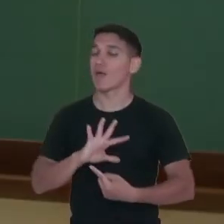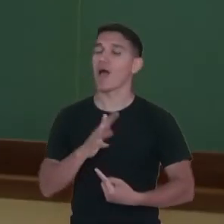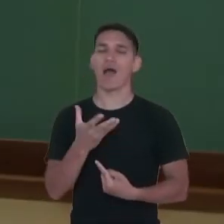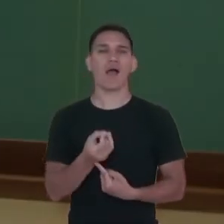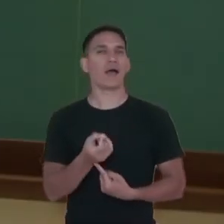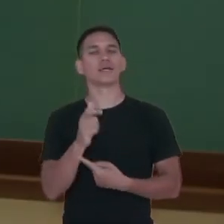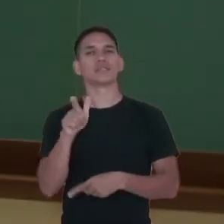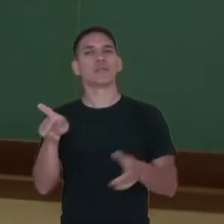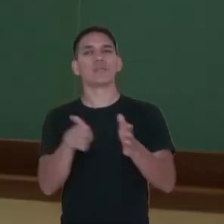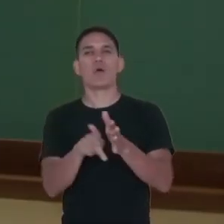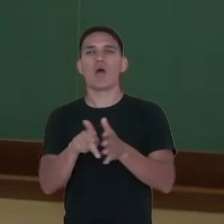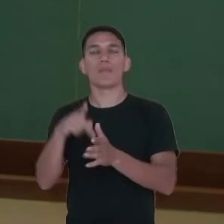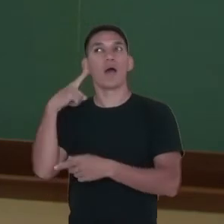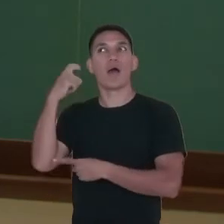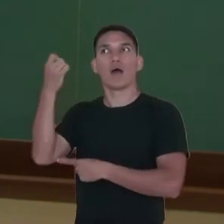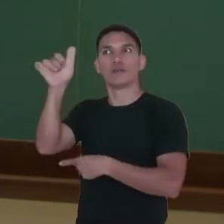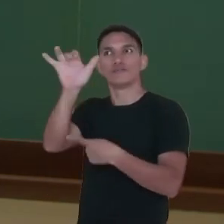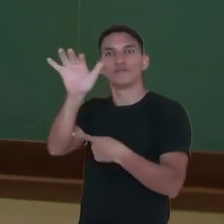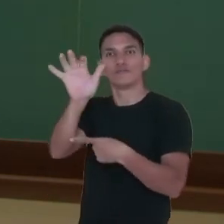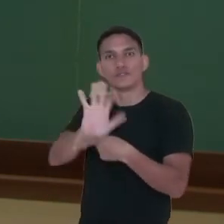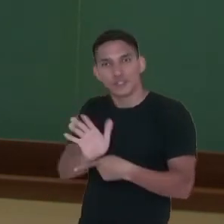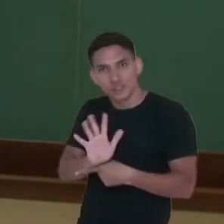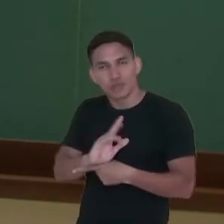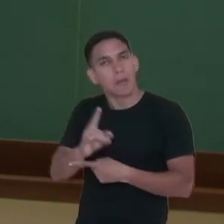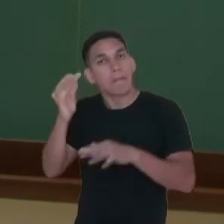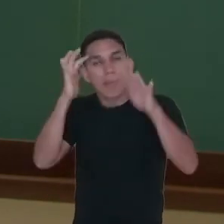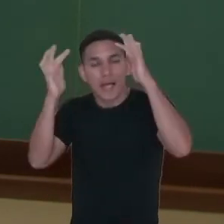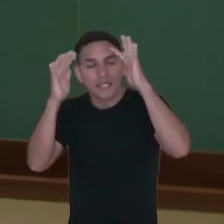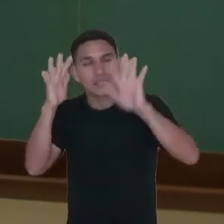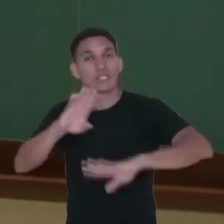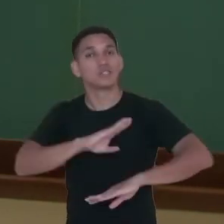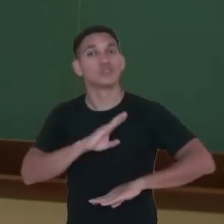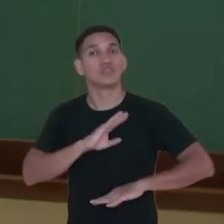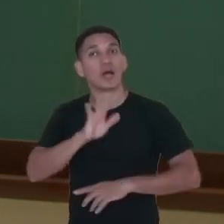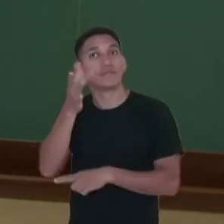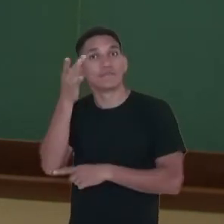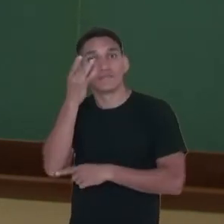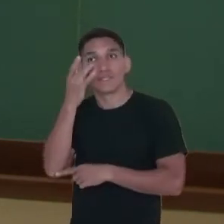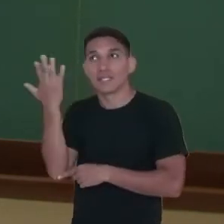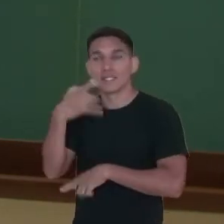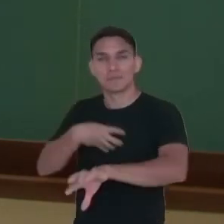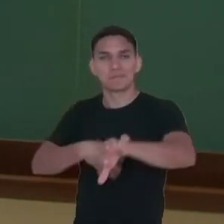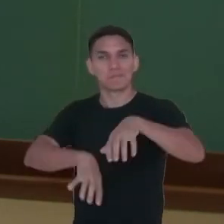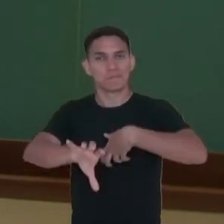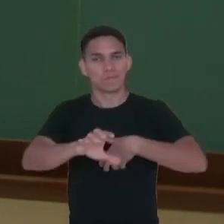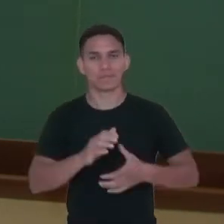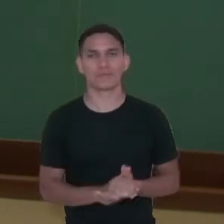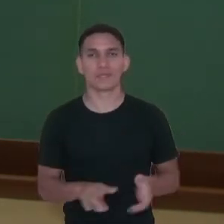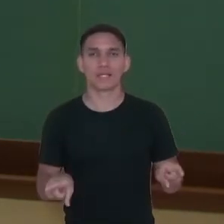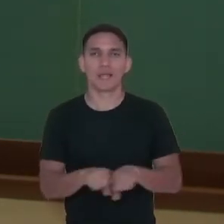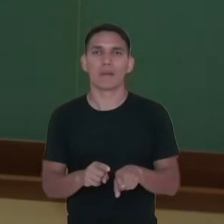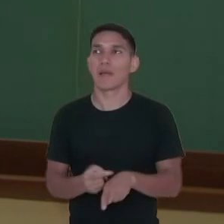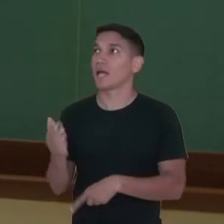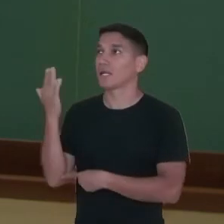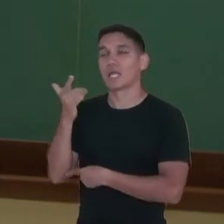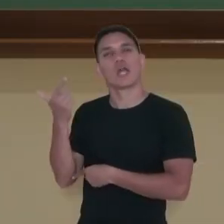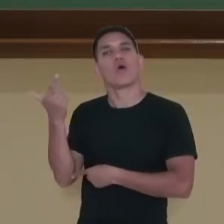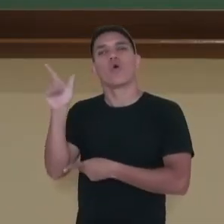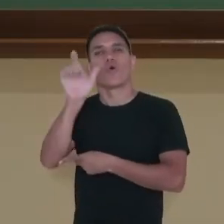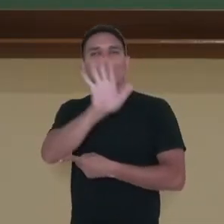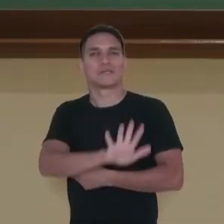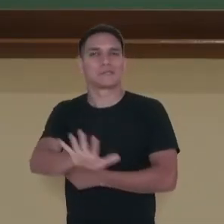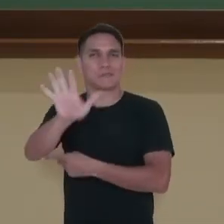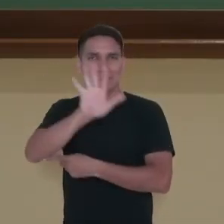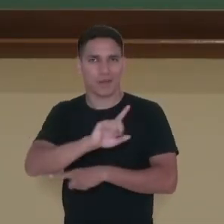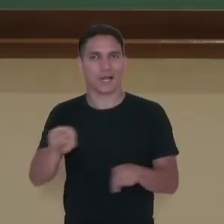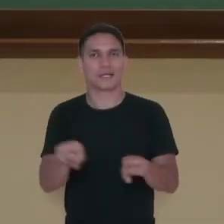audiovisual. Imagine a sensação de estar presente neste local. E aqui eu tenho uma outra imagem do Daniel Canogar